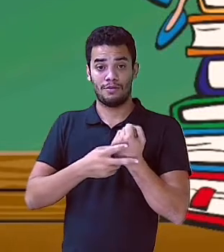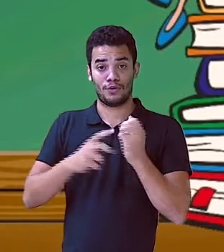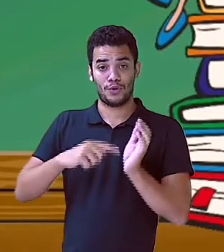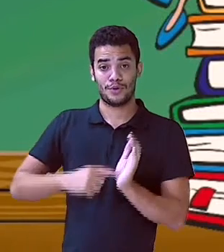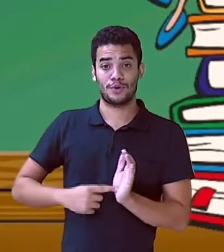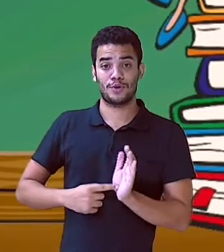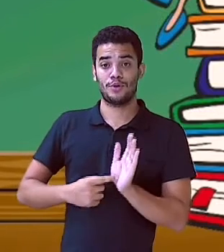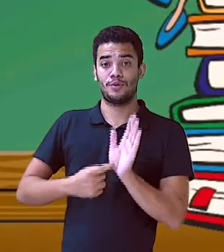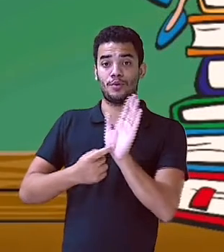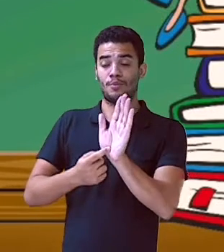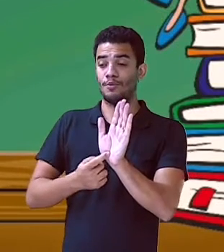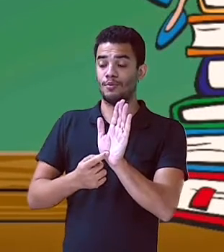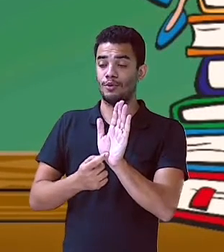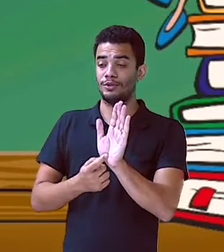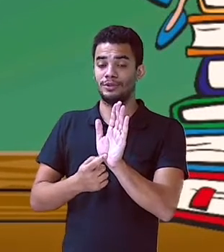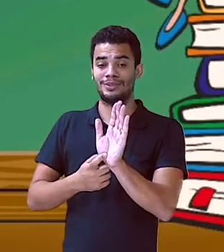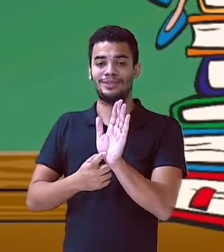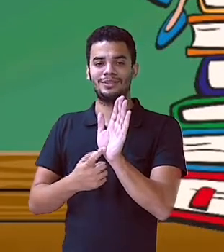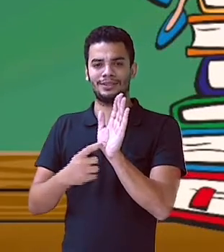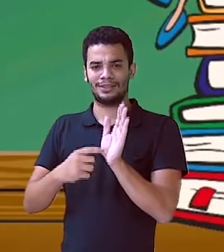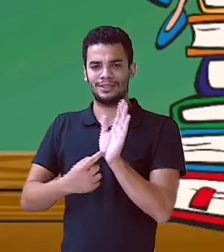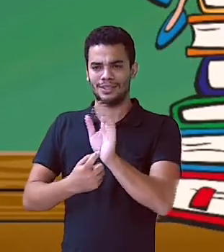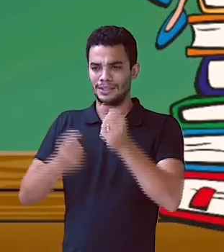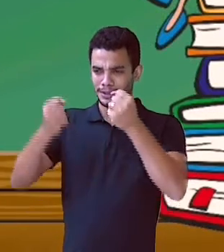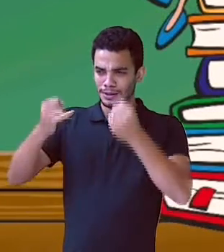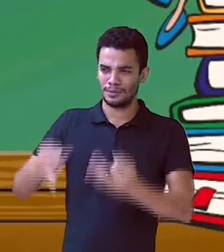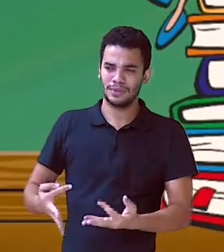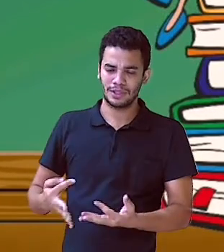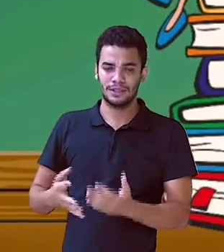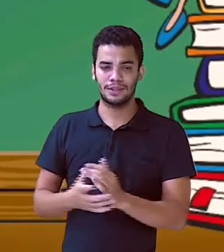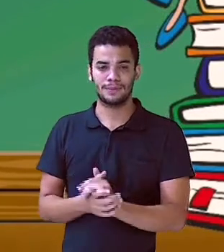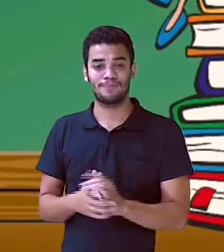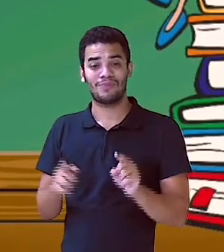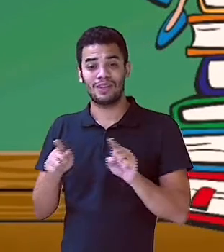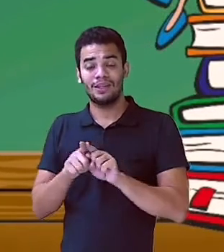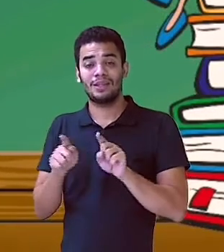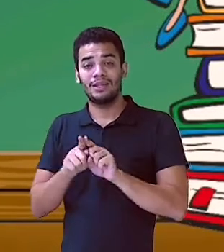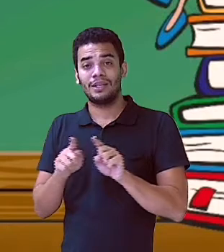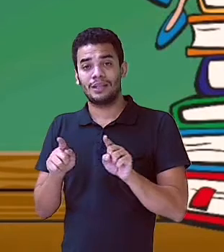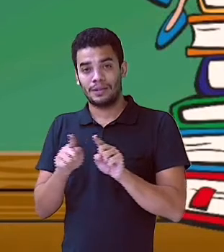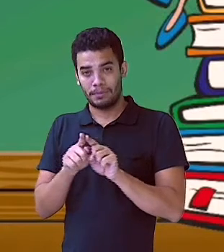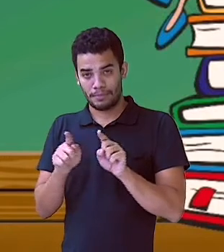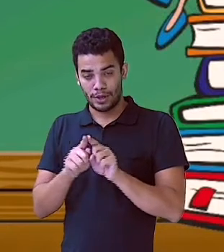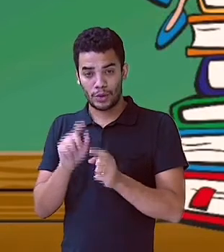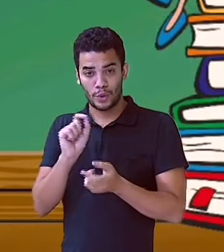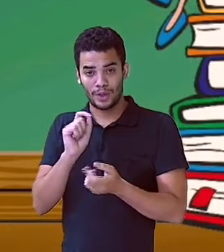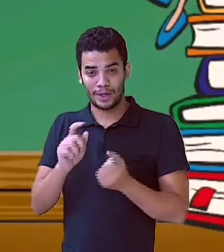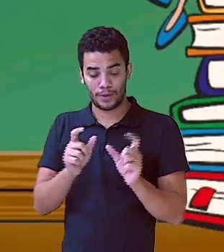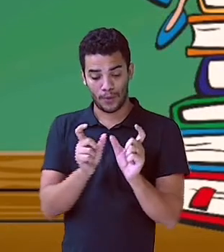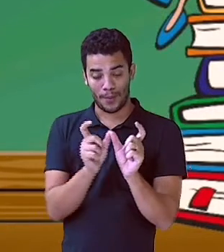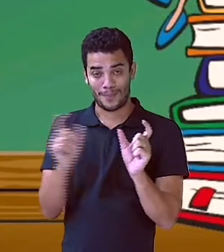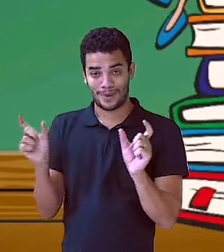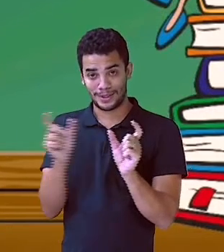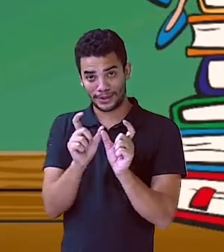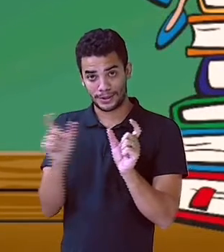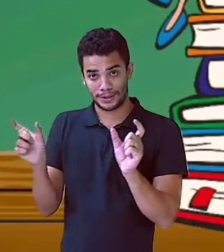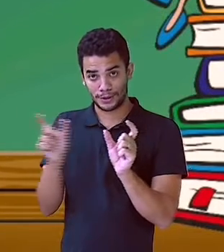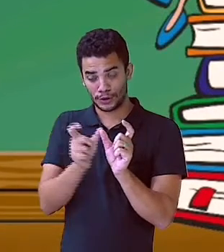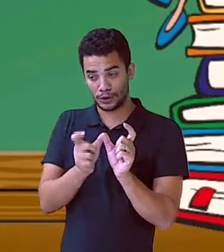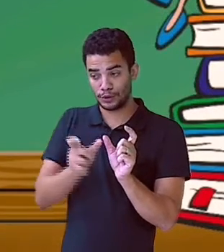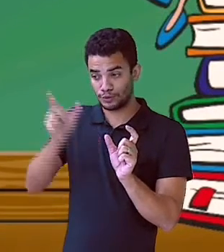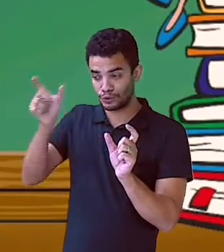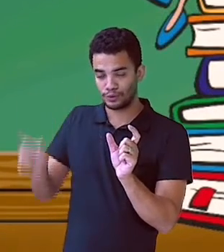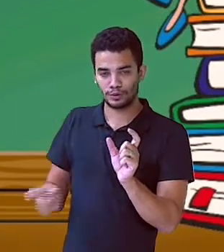Isso. E logo após esse verbo de ligação, a gente tem aí também um predicativo do sujeito, que vai estar relacionado, vai